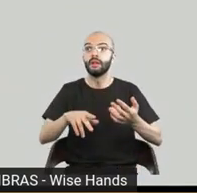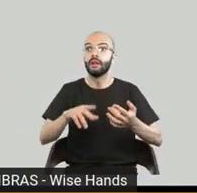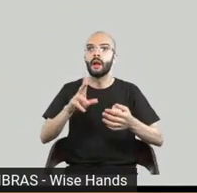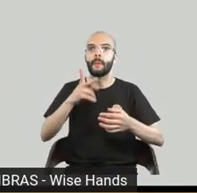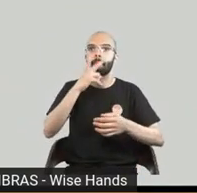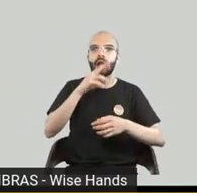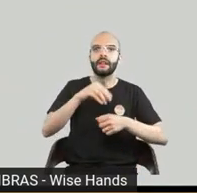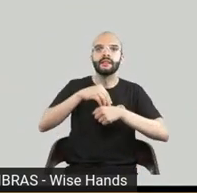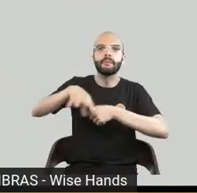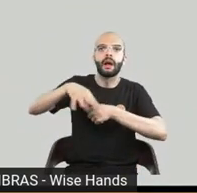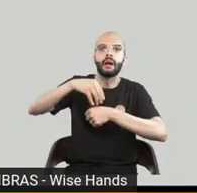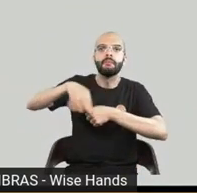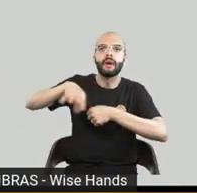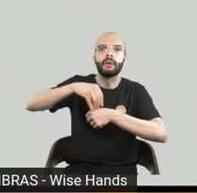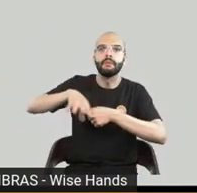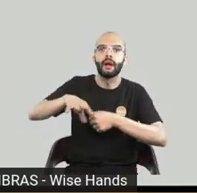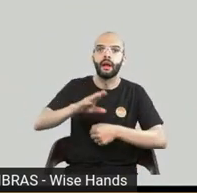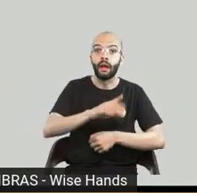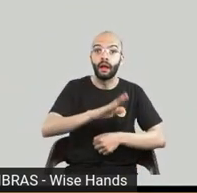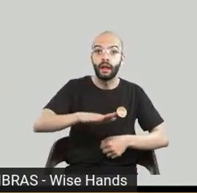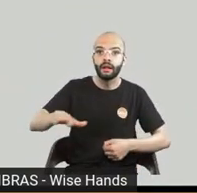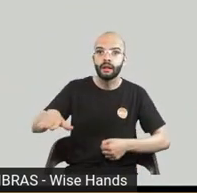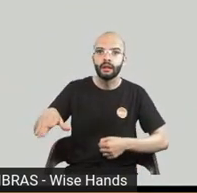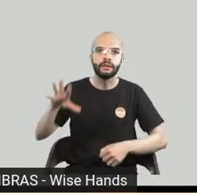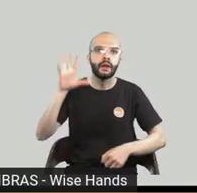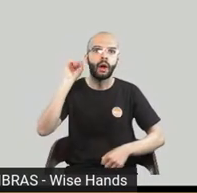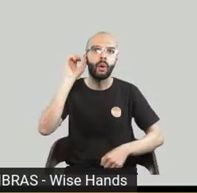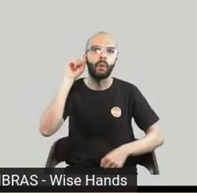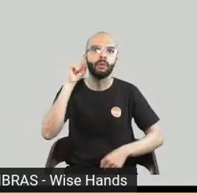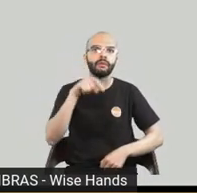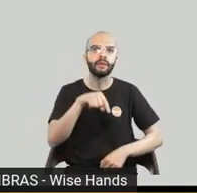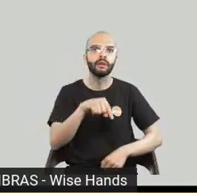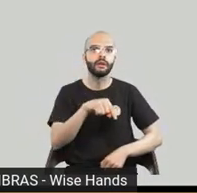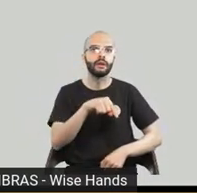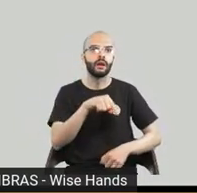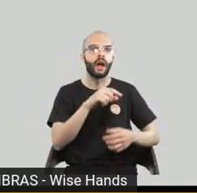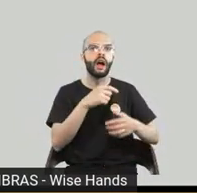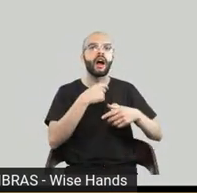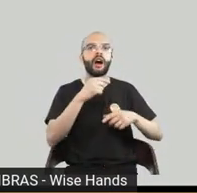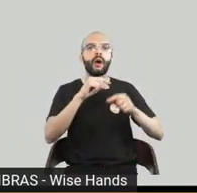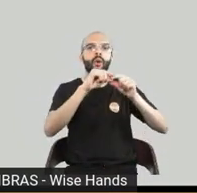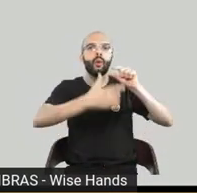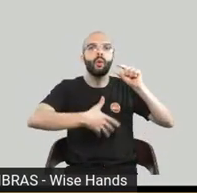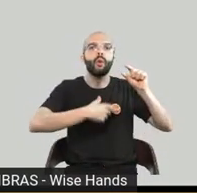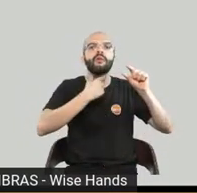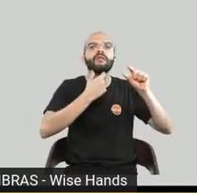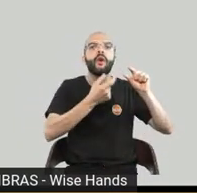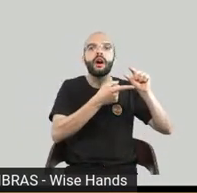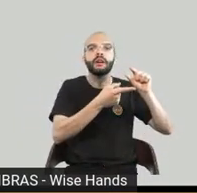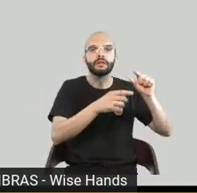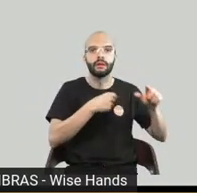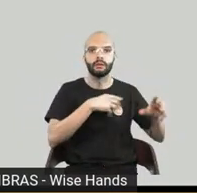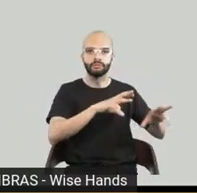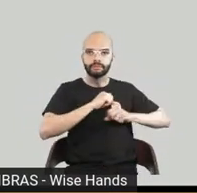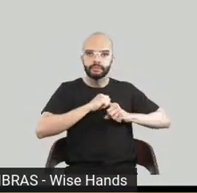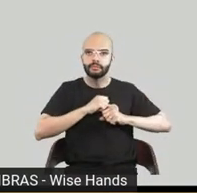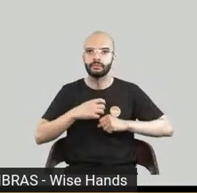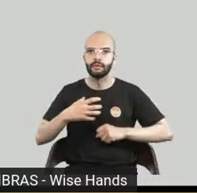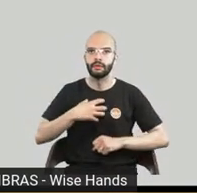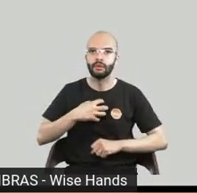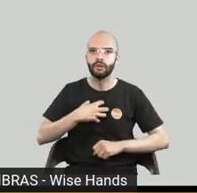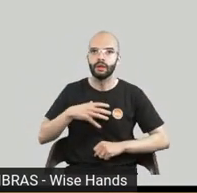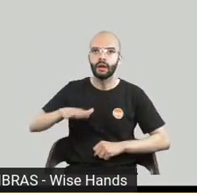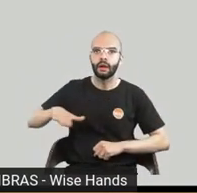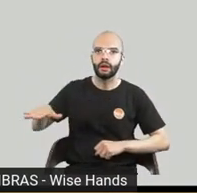falando do mesmo jeito daquela entonação e aí no futuro isso vai ser muito como vai ter um hábito já no